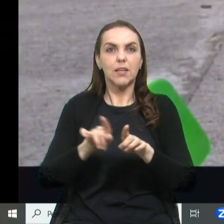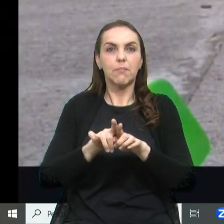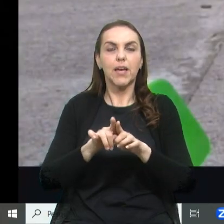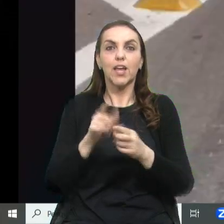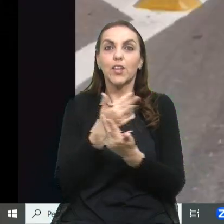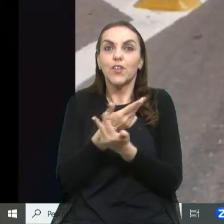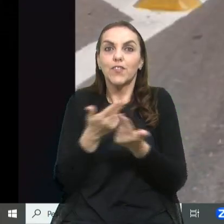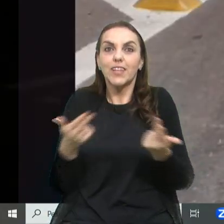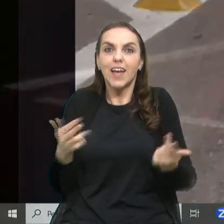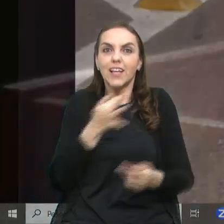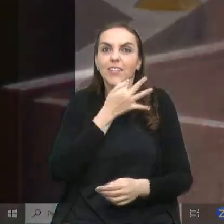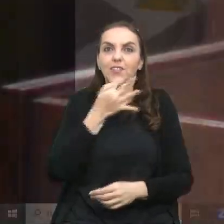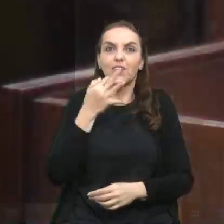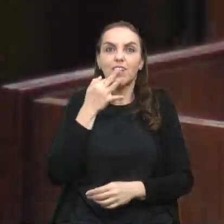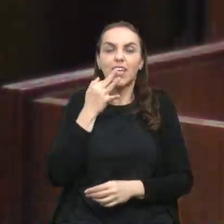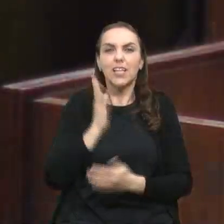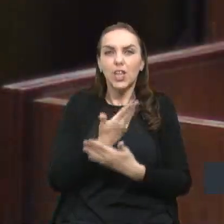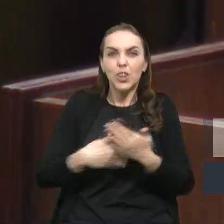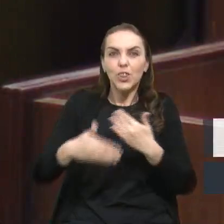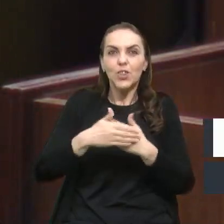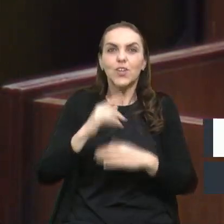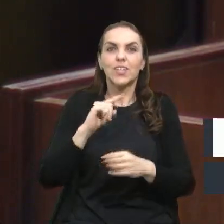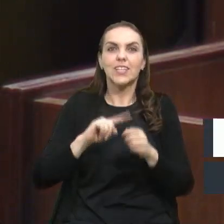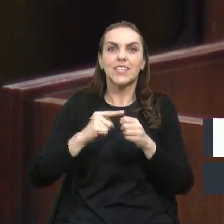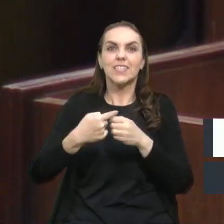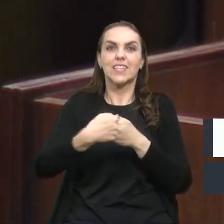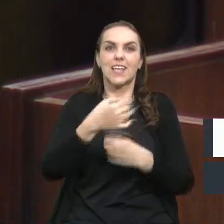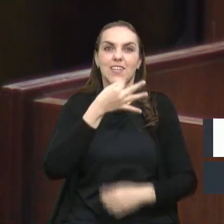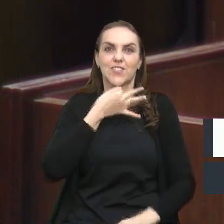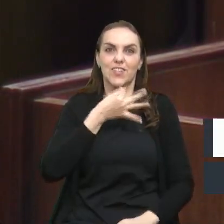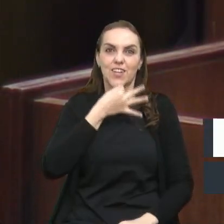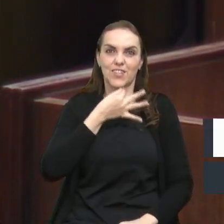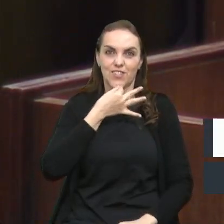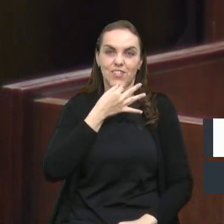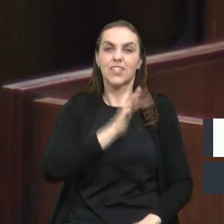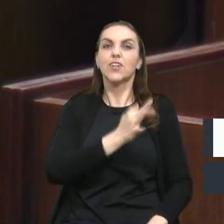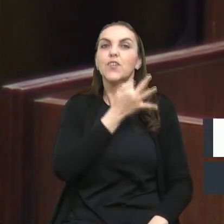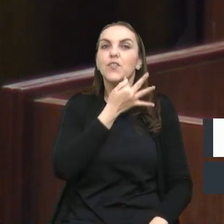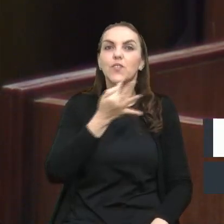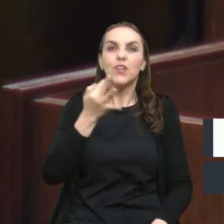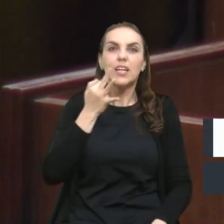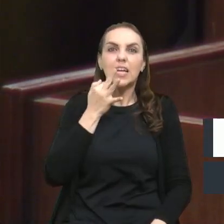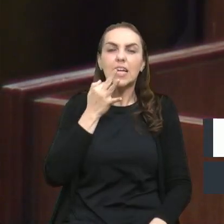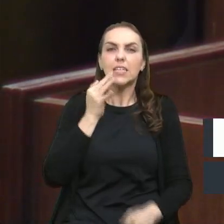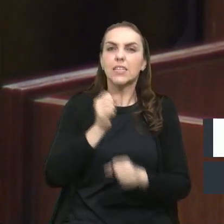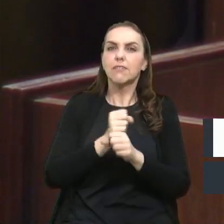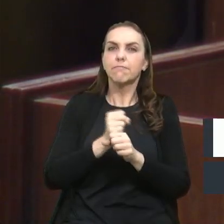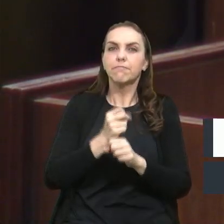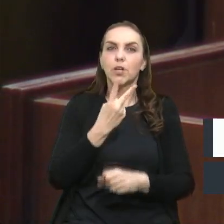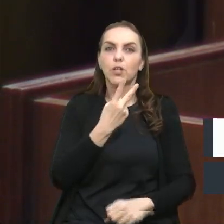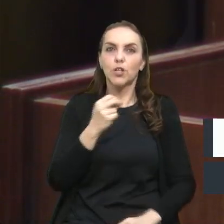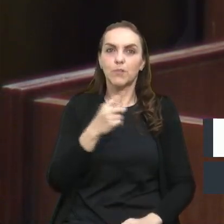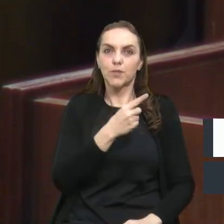e toda a cidade de Caxias do Sul. Forqueta, no ano de 2012,